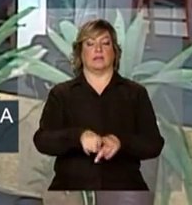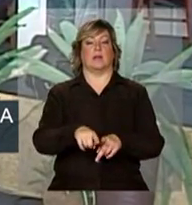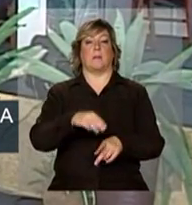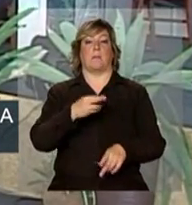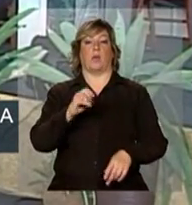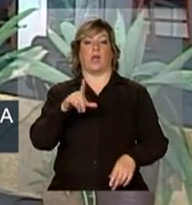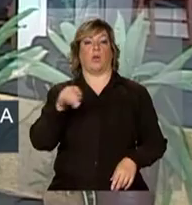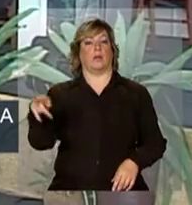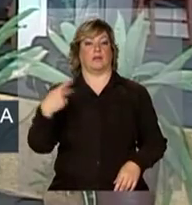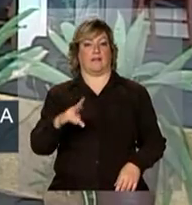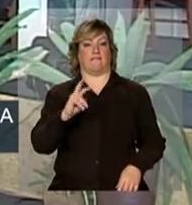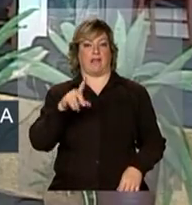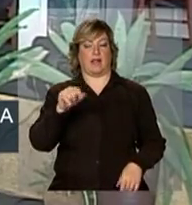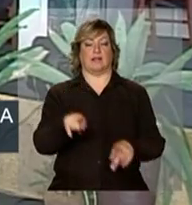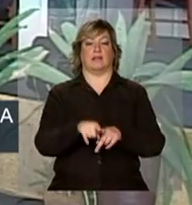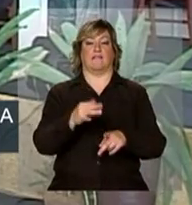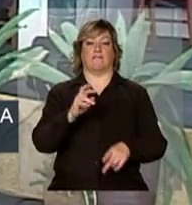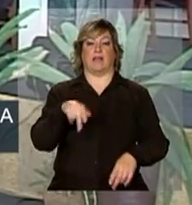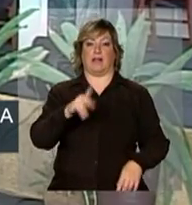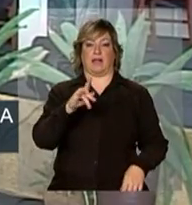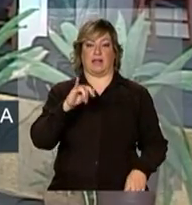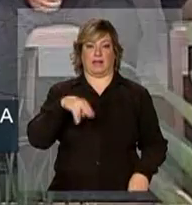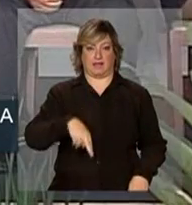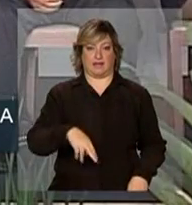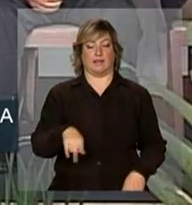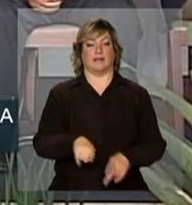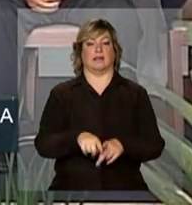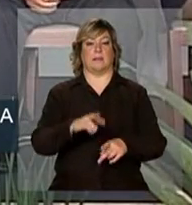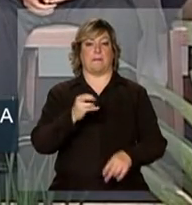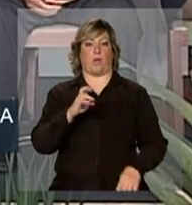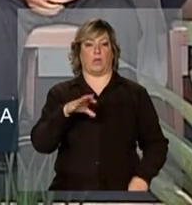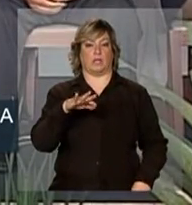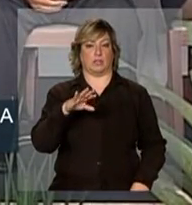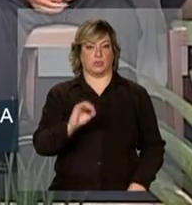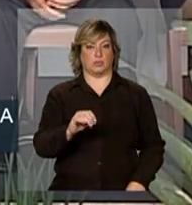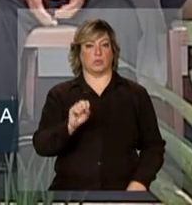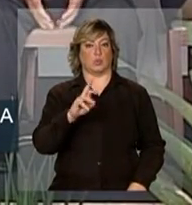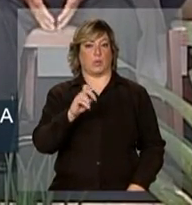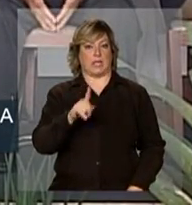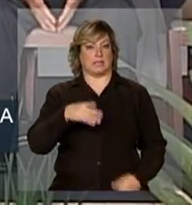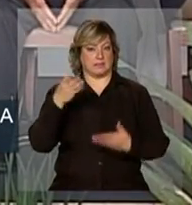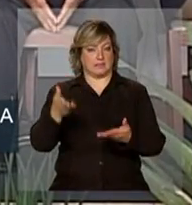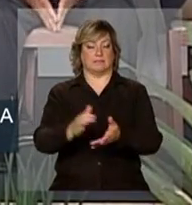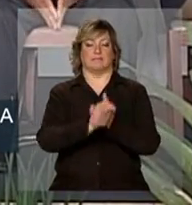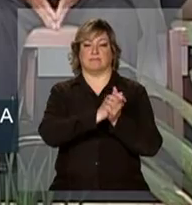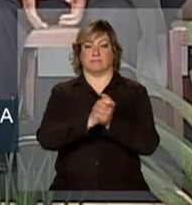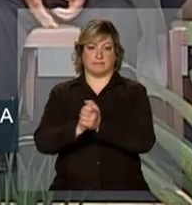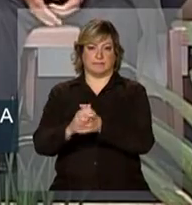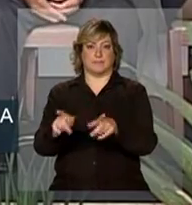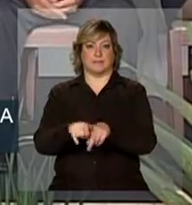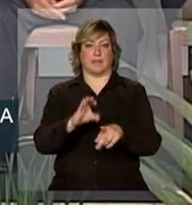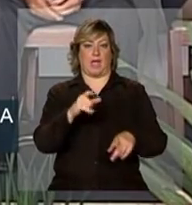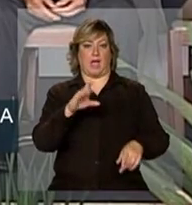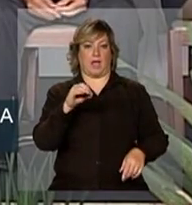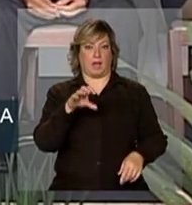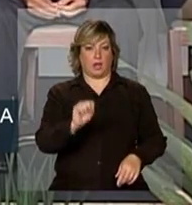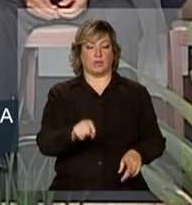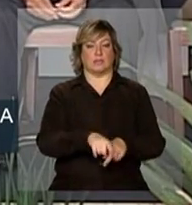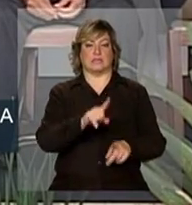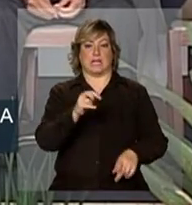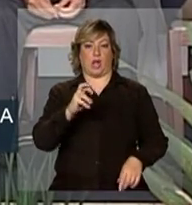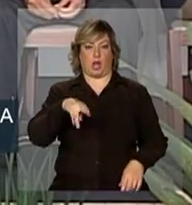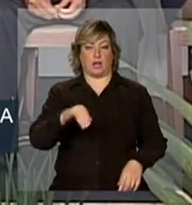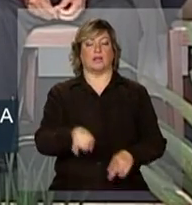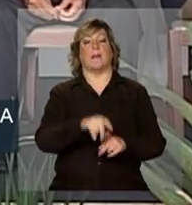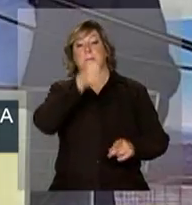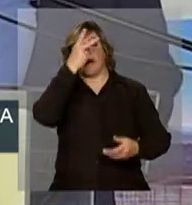Ferreira da Vale, Franklin Feder, Maurício Barda Suez, Carlos Castanha, Zaroni,